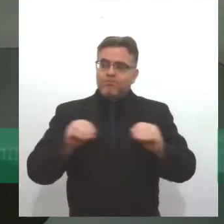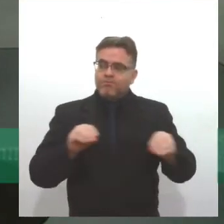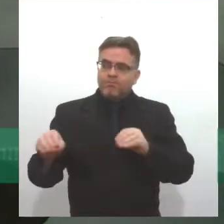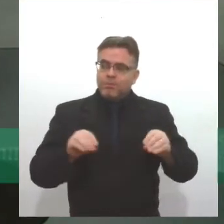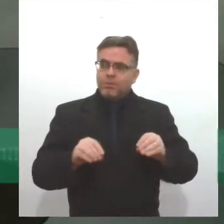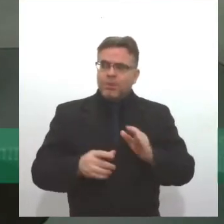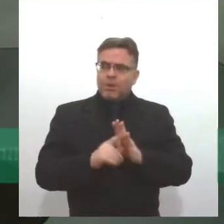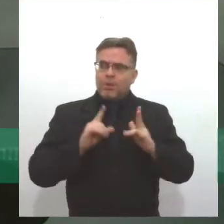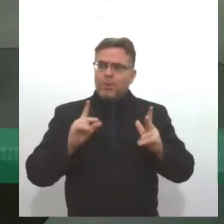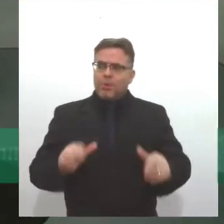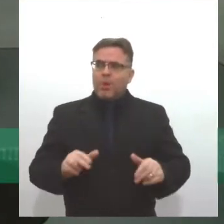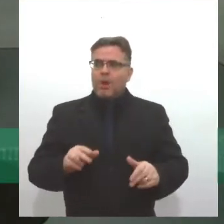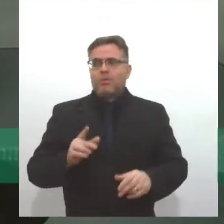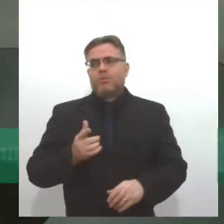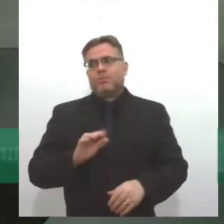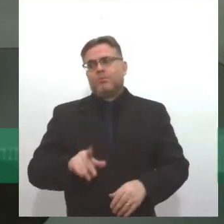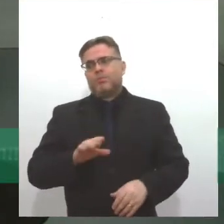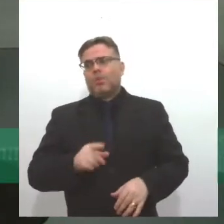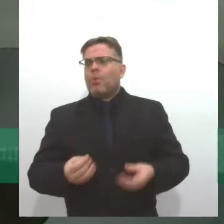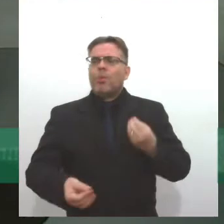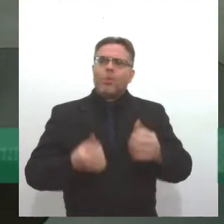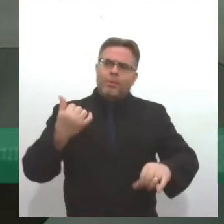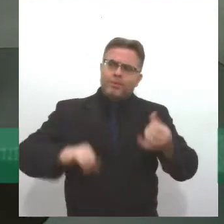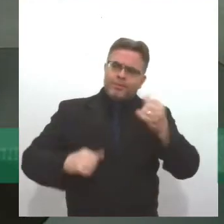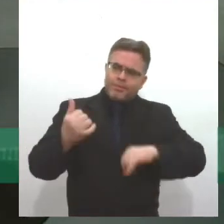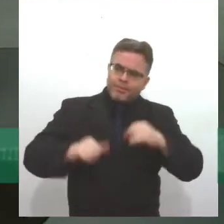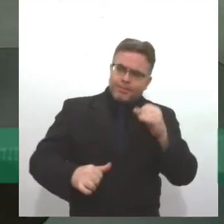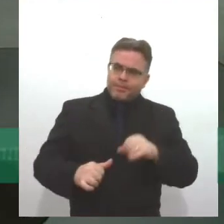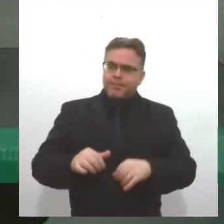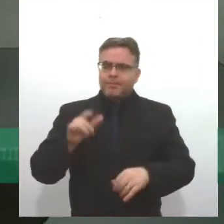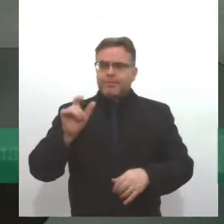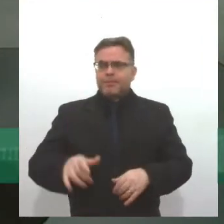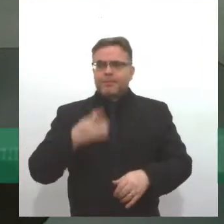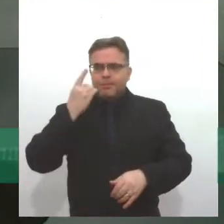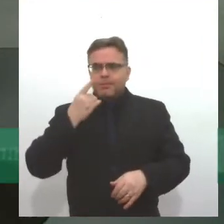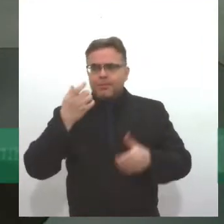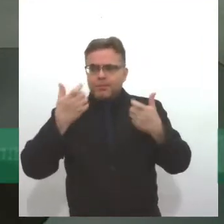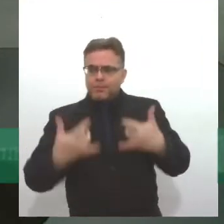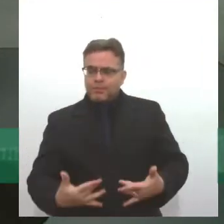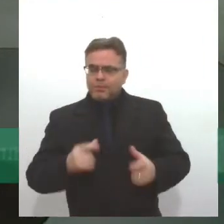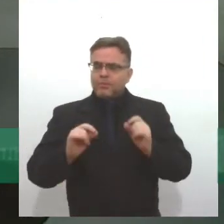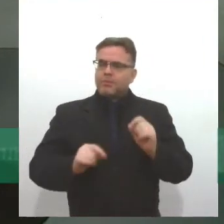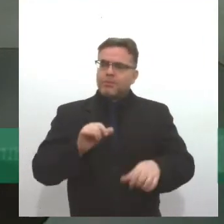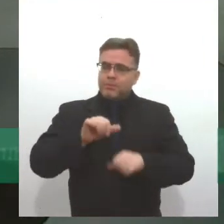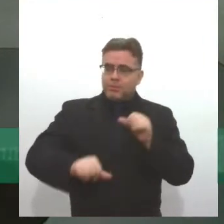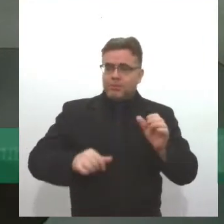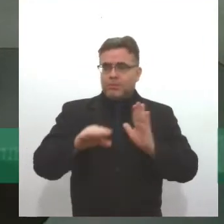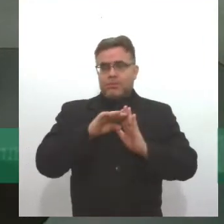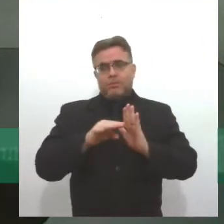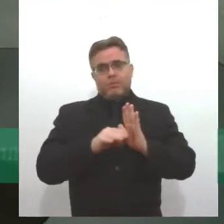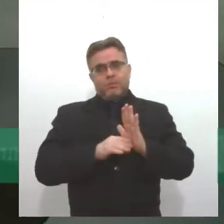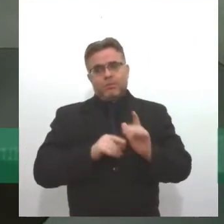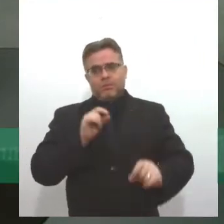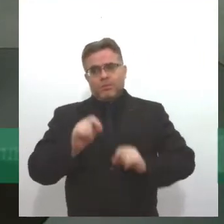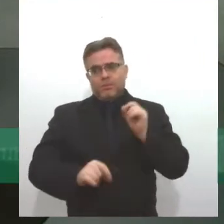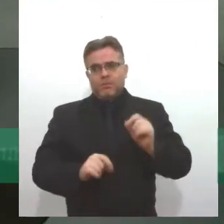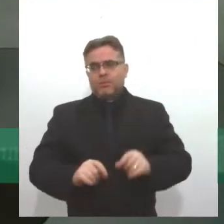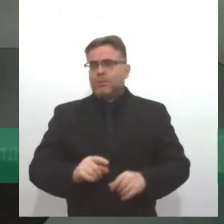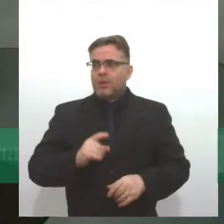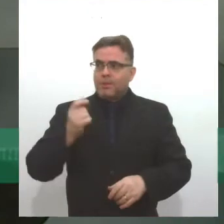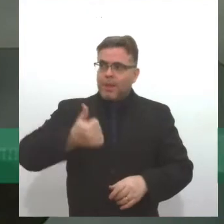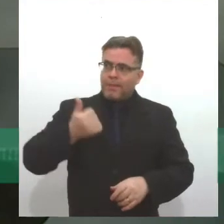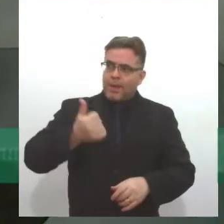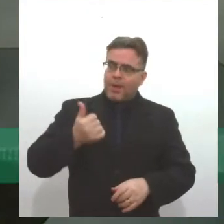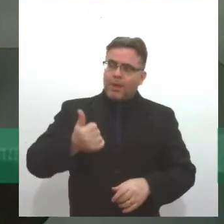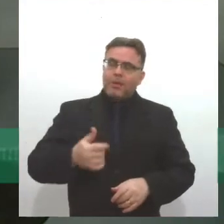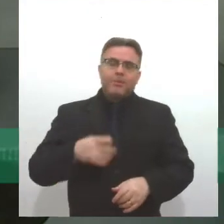antes. Como é essa avaliação, tanto na visão do deputado, com relação a essa regulamentação? Primeiro eu passo a palavra para ele, e depois